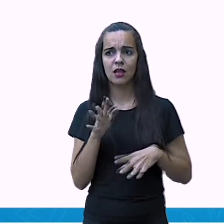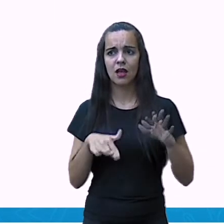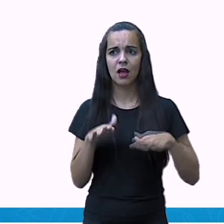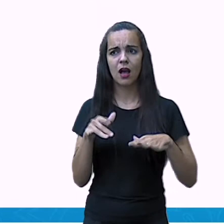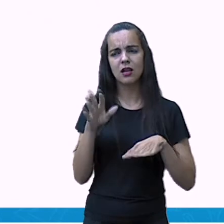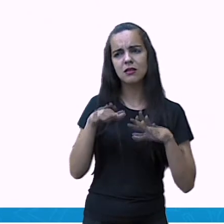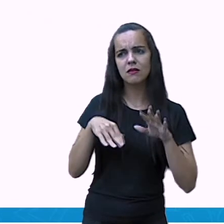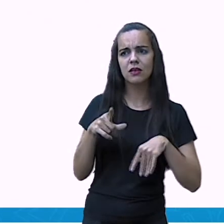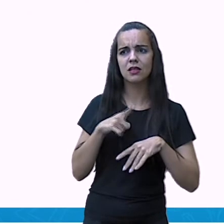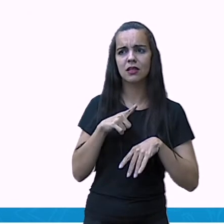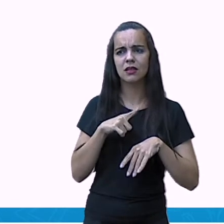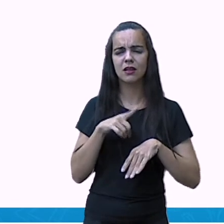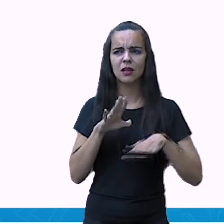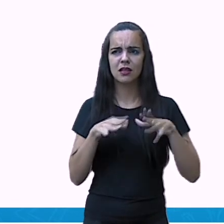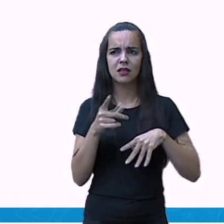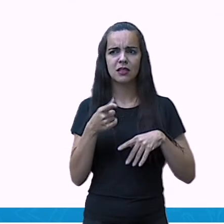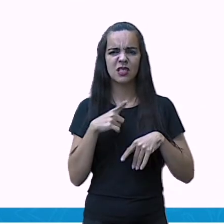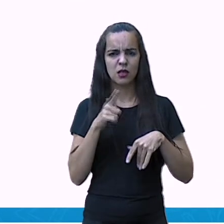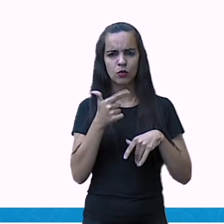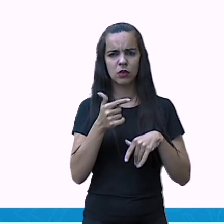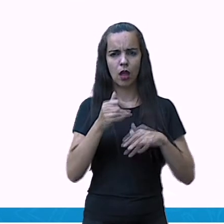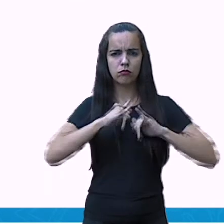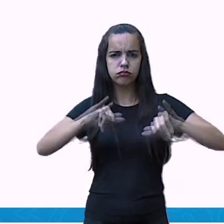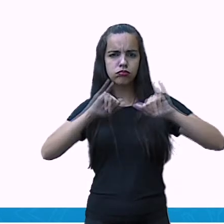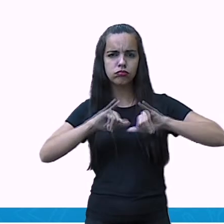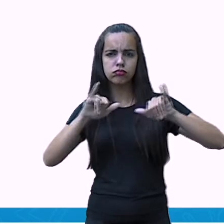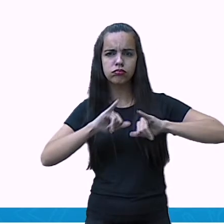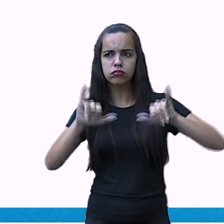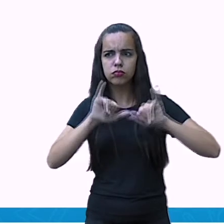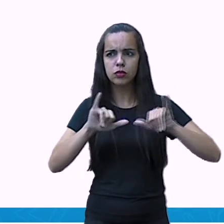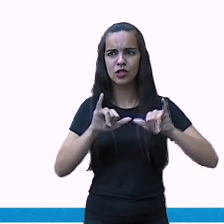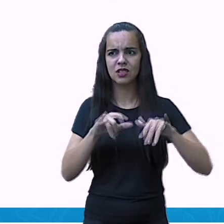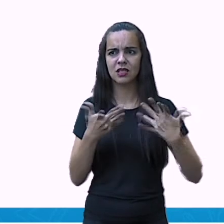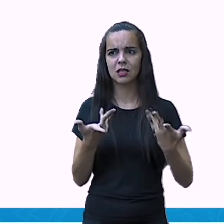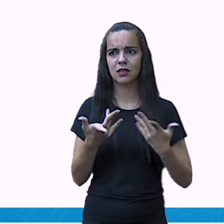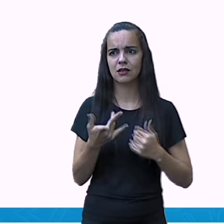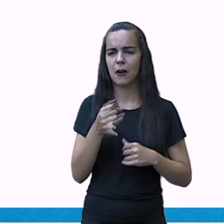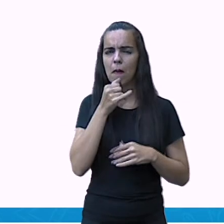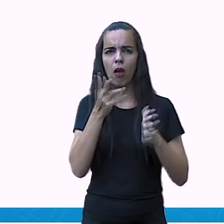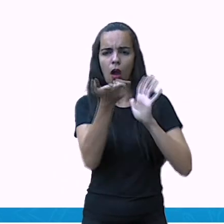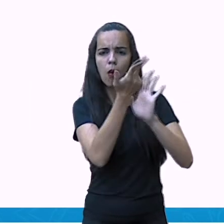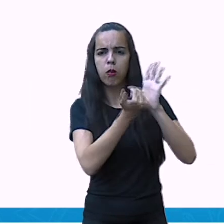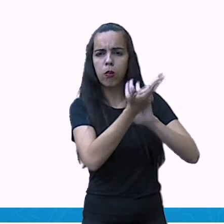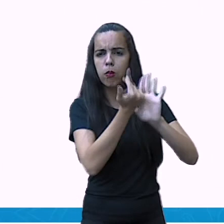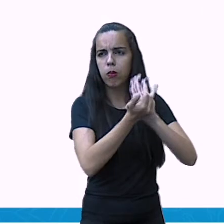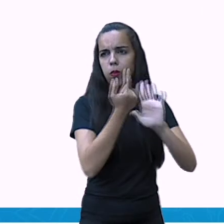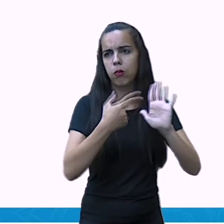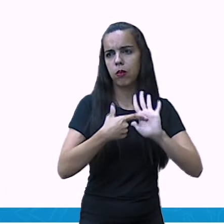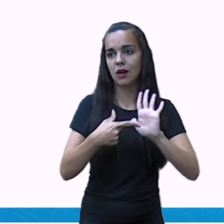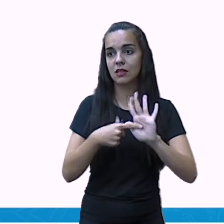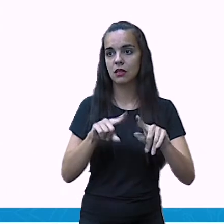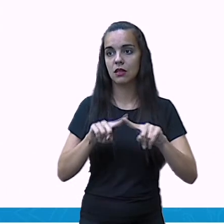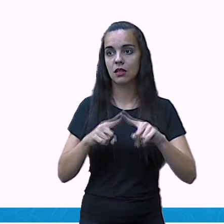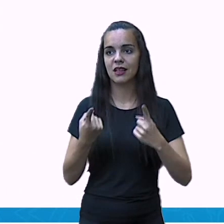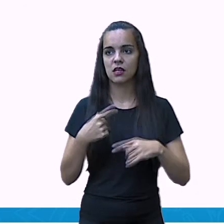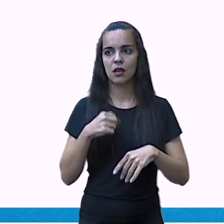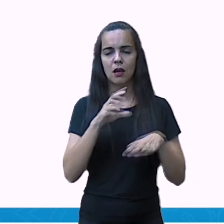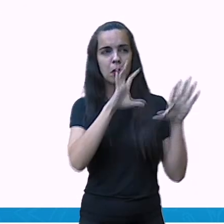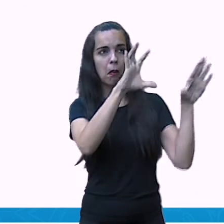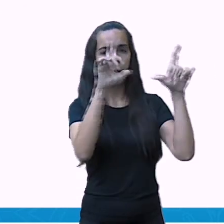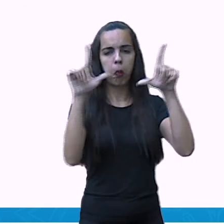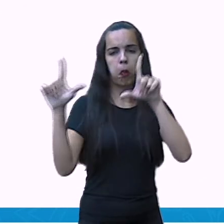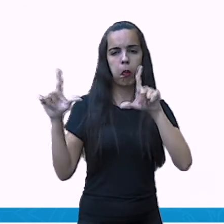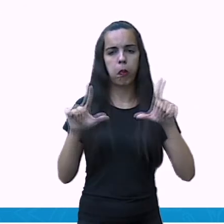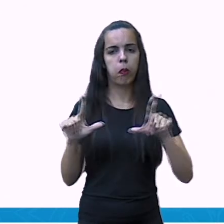tanta propaganda, tantos desenhos, tanta iluminação, mas você sempre